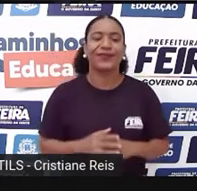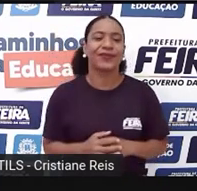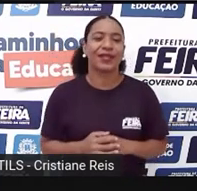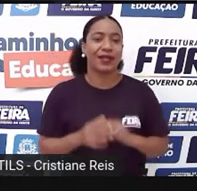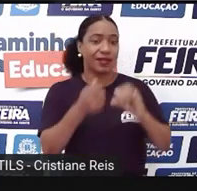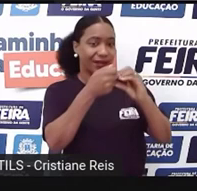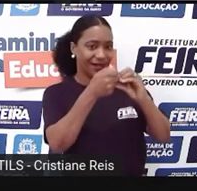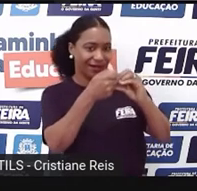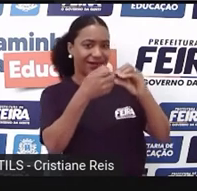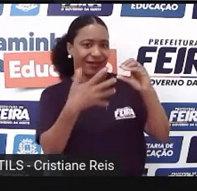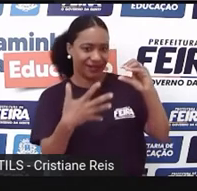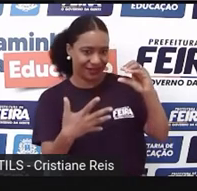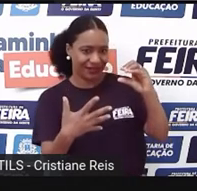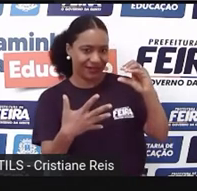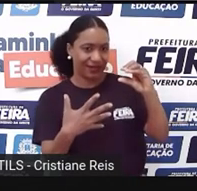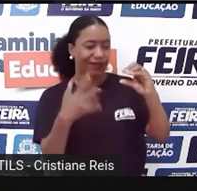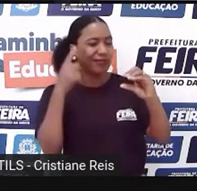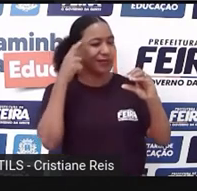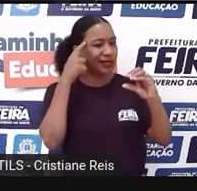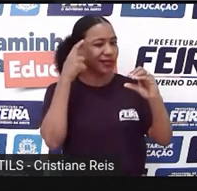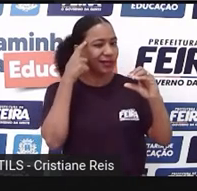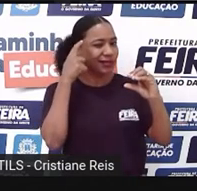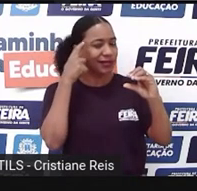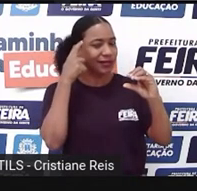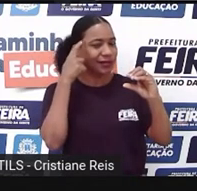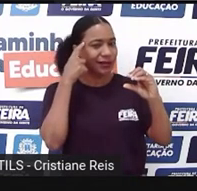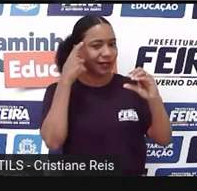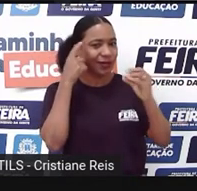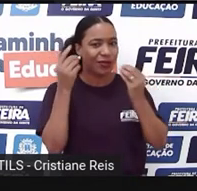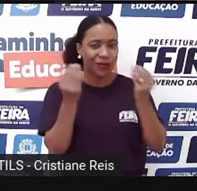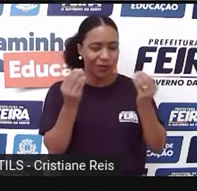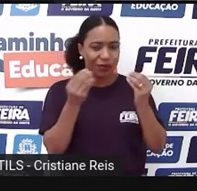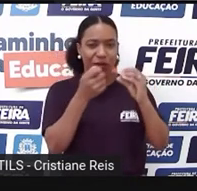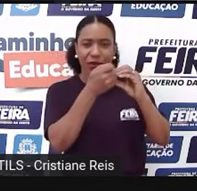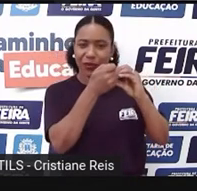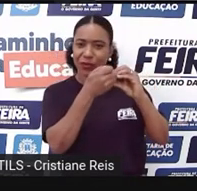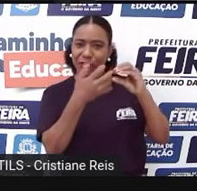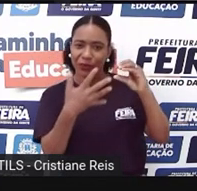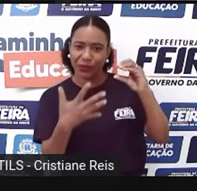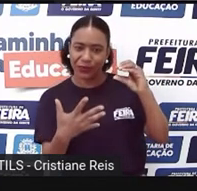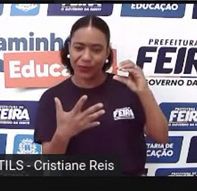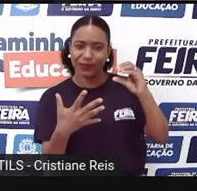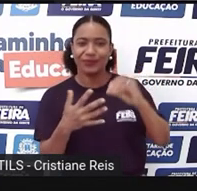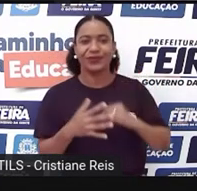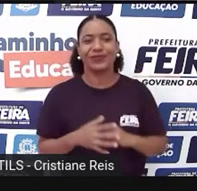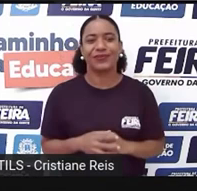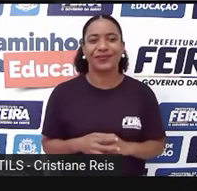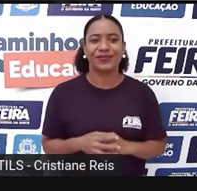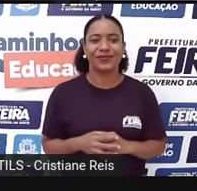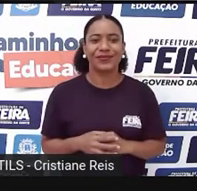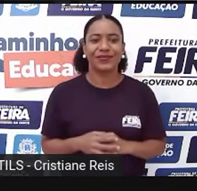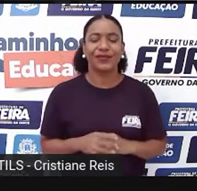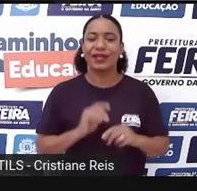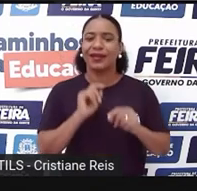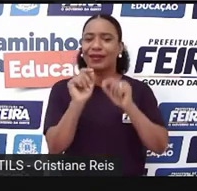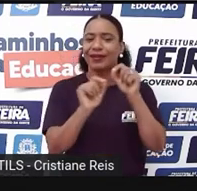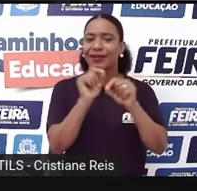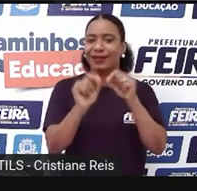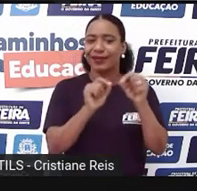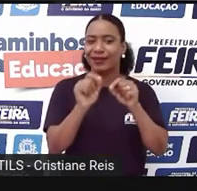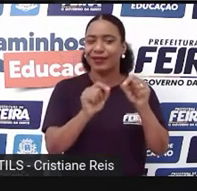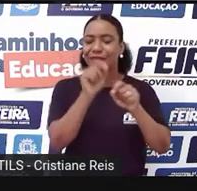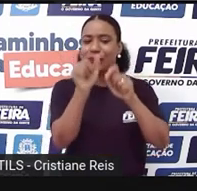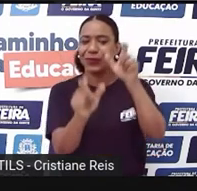Characters Então você deve pensar Nos characters Who is going To participate In it Quem vai